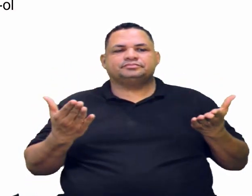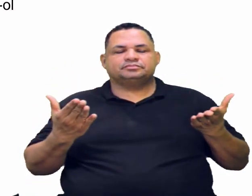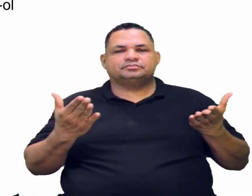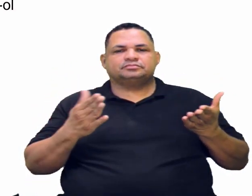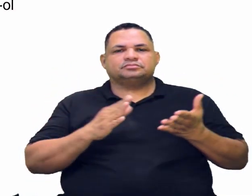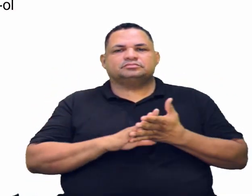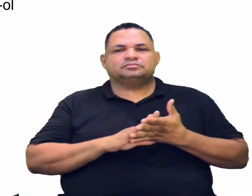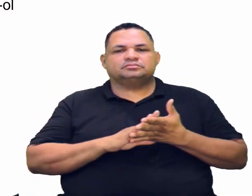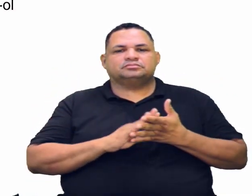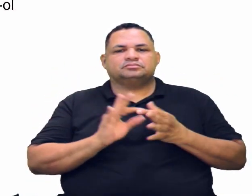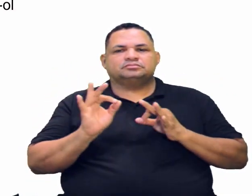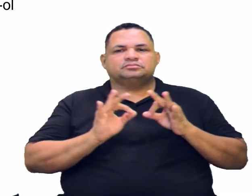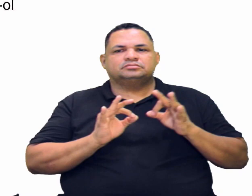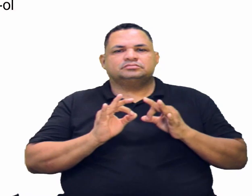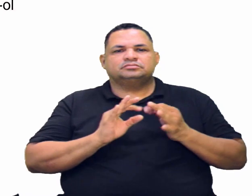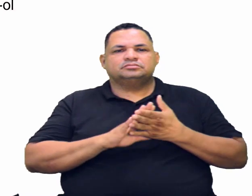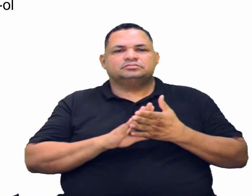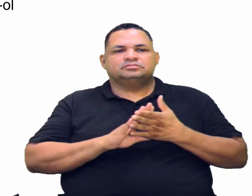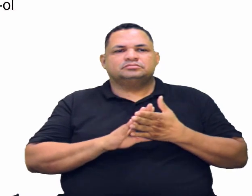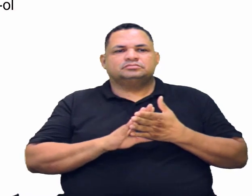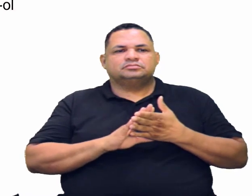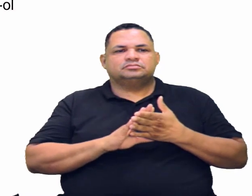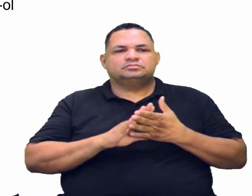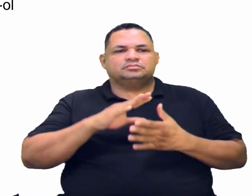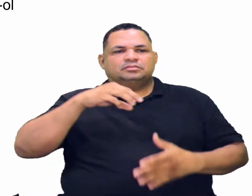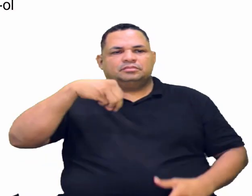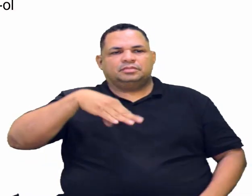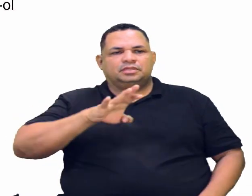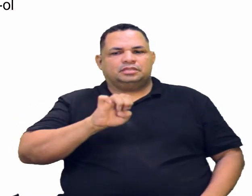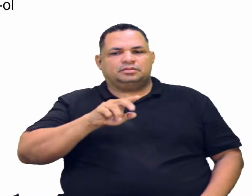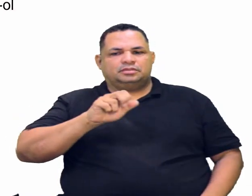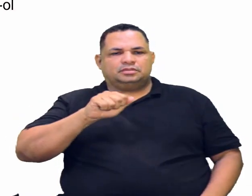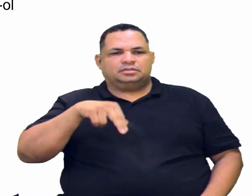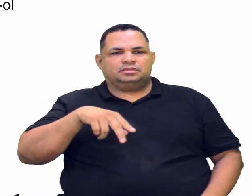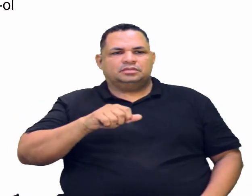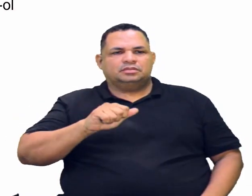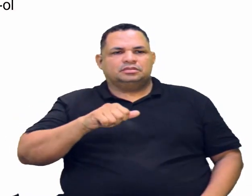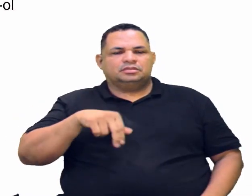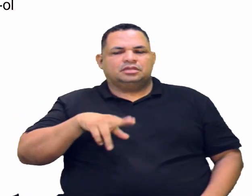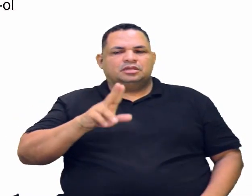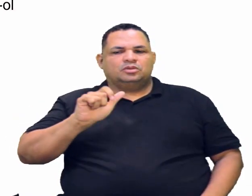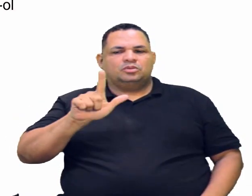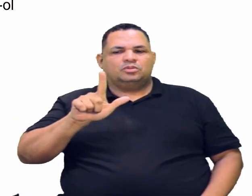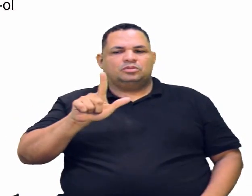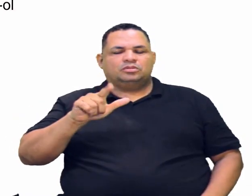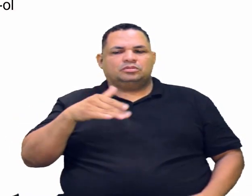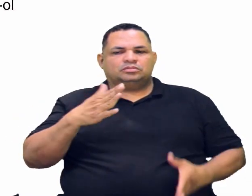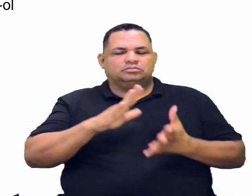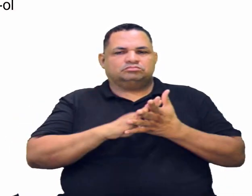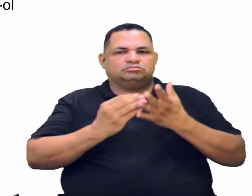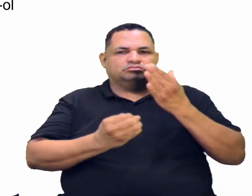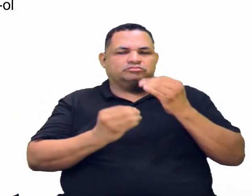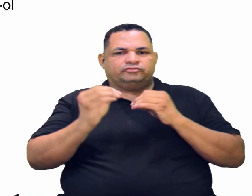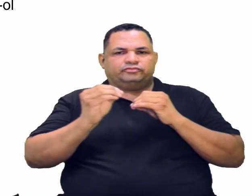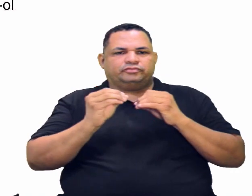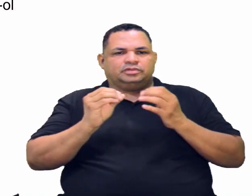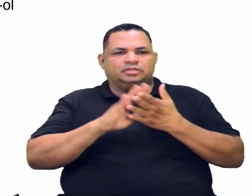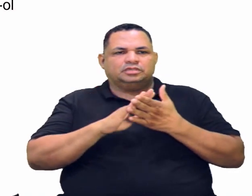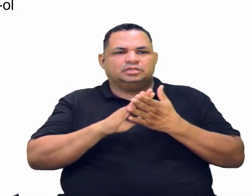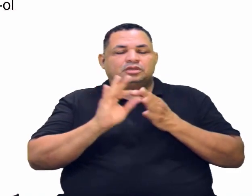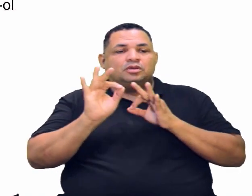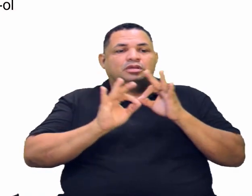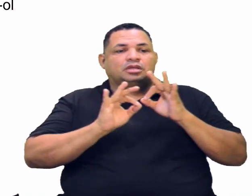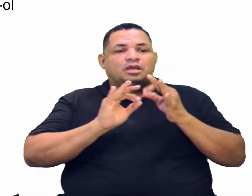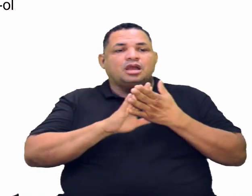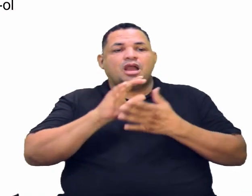estiver interagindo aqui for o metanal. É o único que vai formar álcool primário.